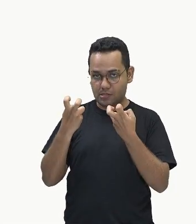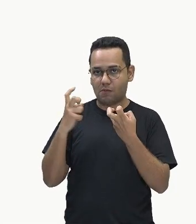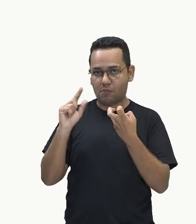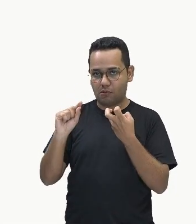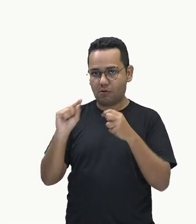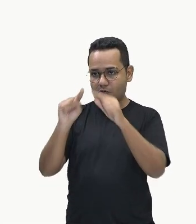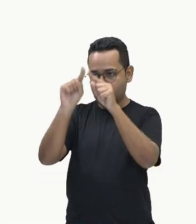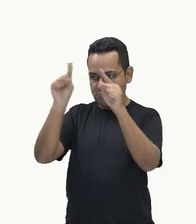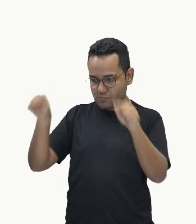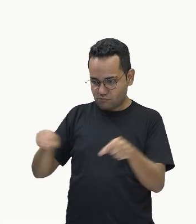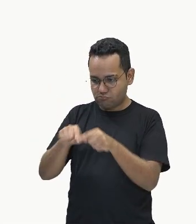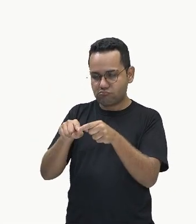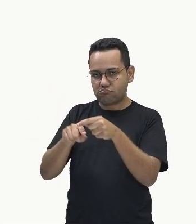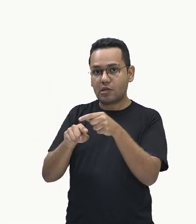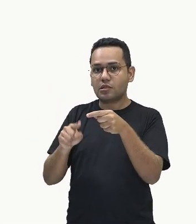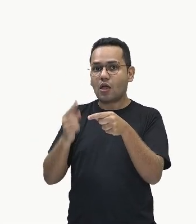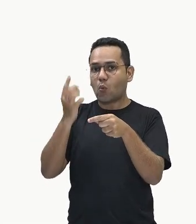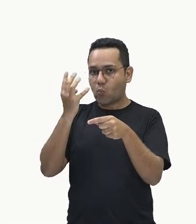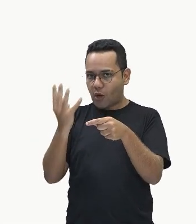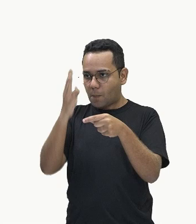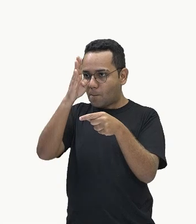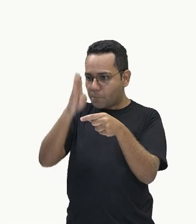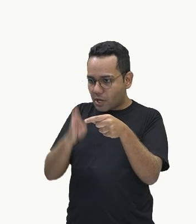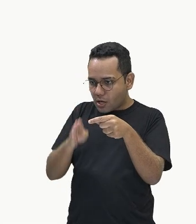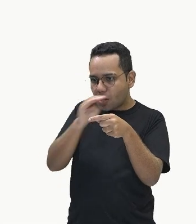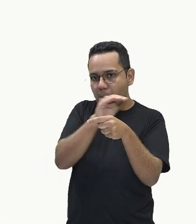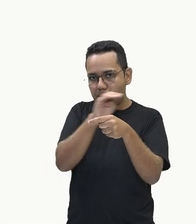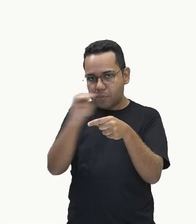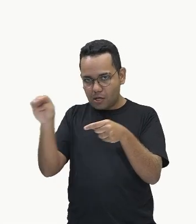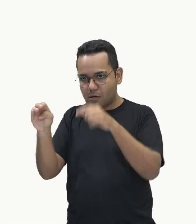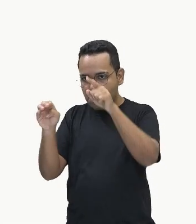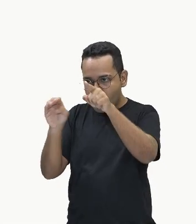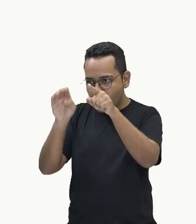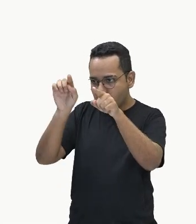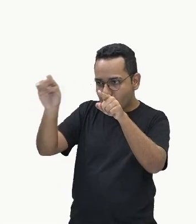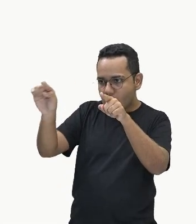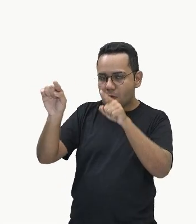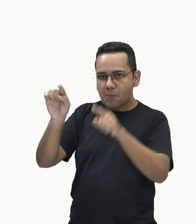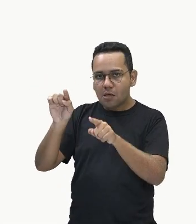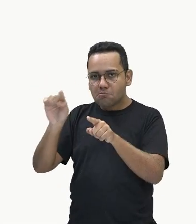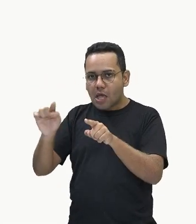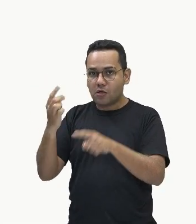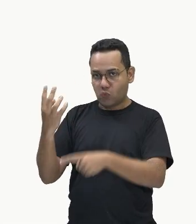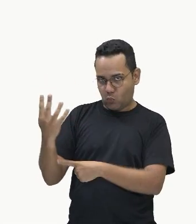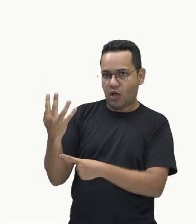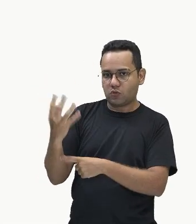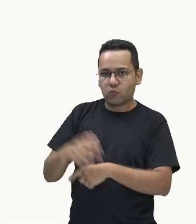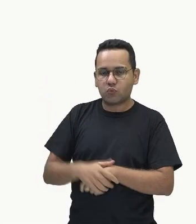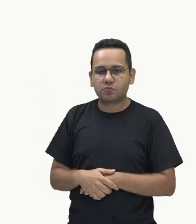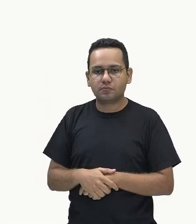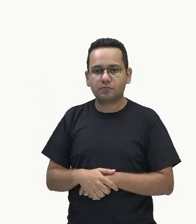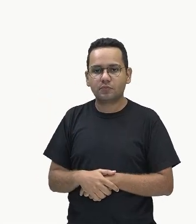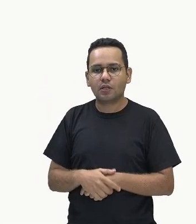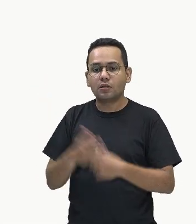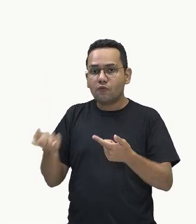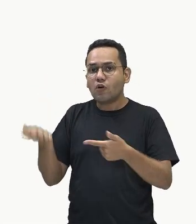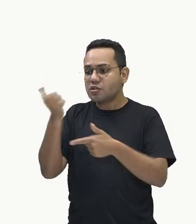significa que eu dividi o meu todo, que é 100%,